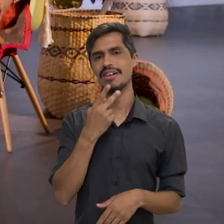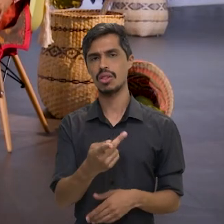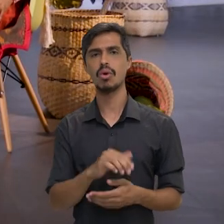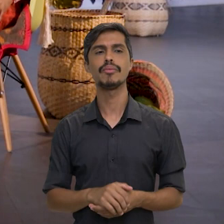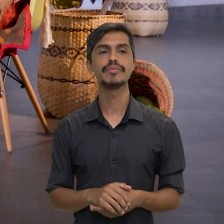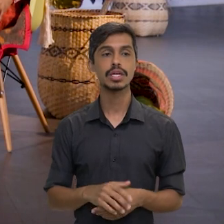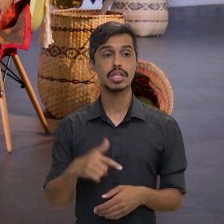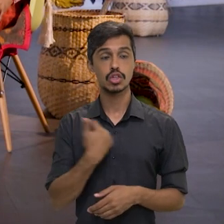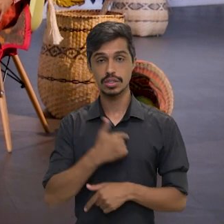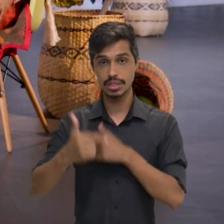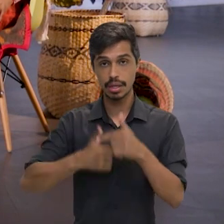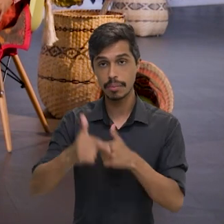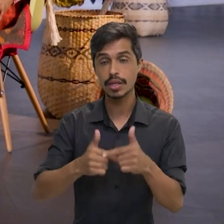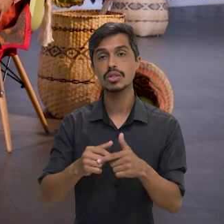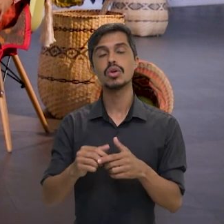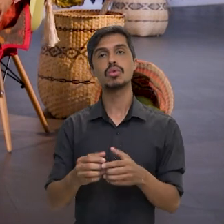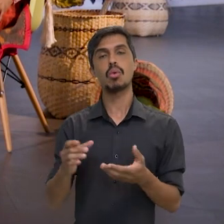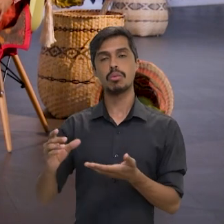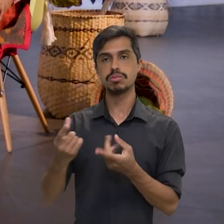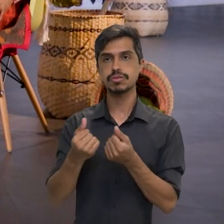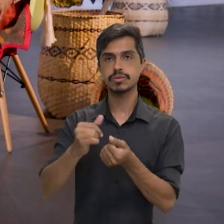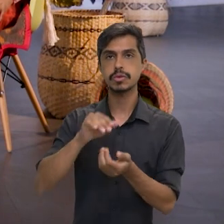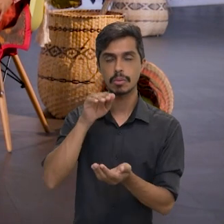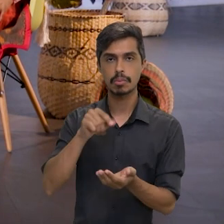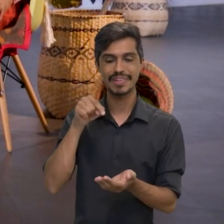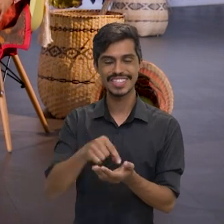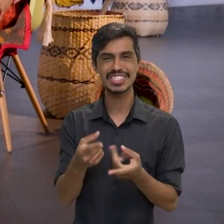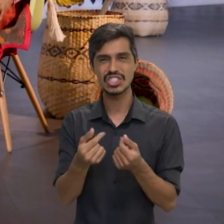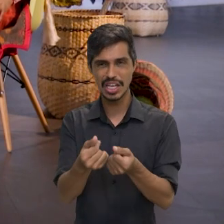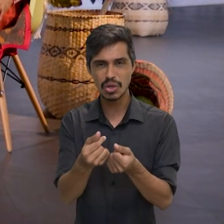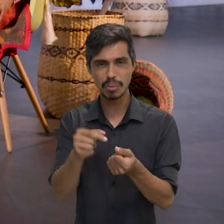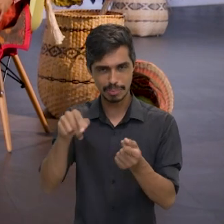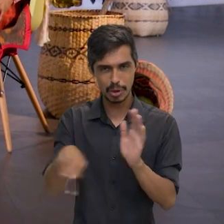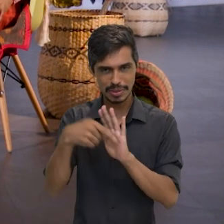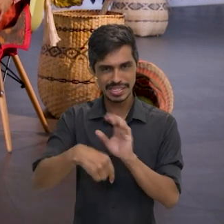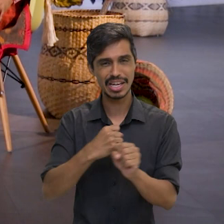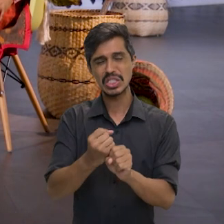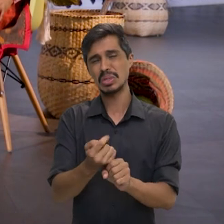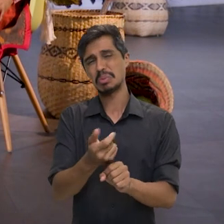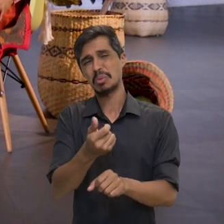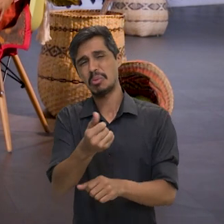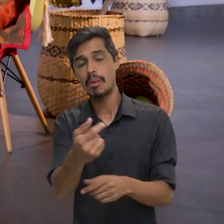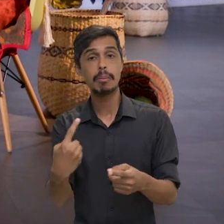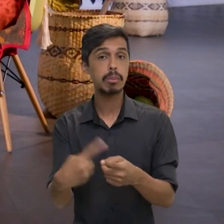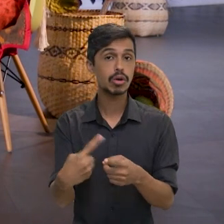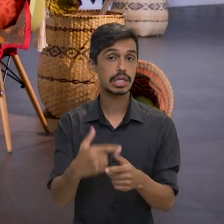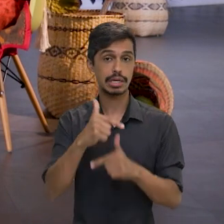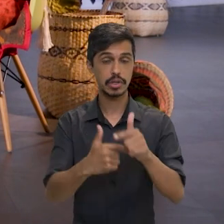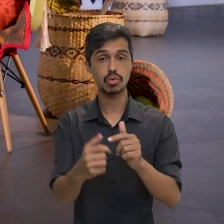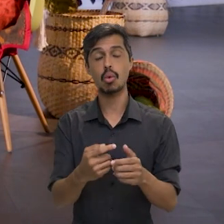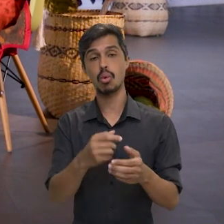E estamos trabalhando com o orçamento ainda para esse ano muito insuficiente, porque